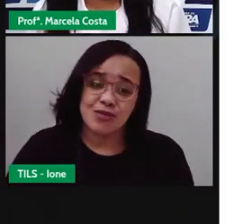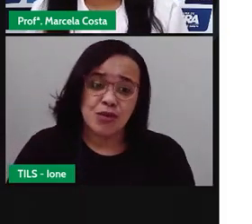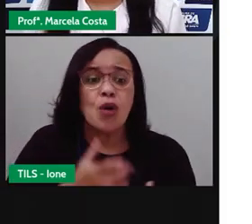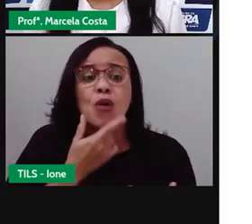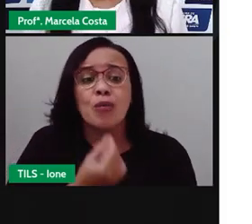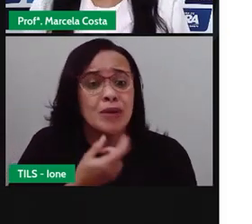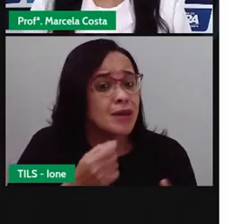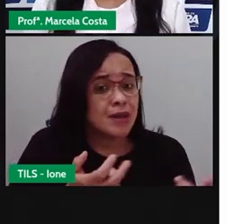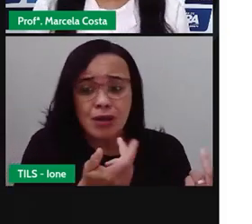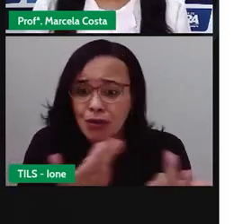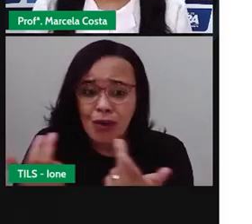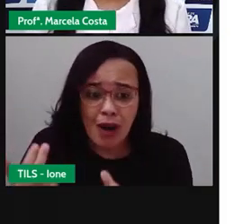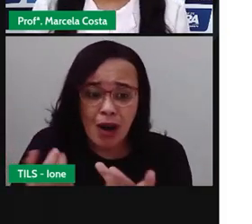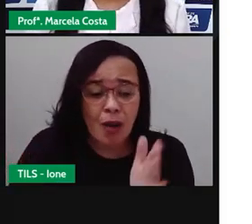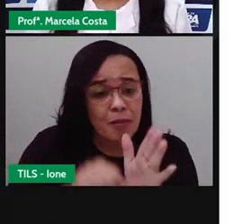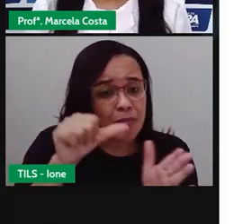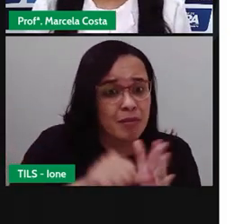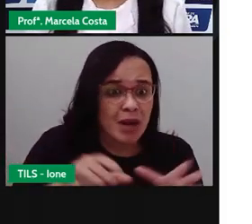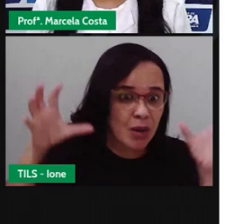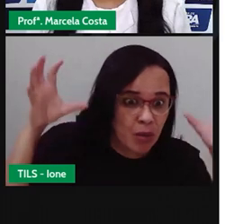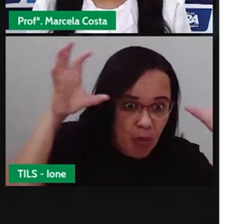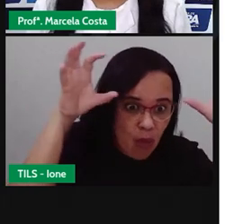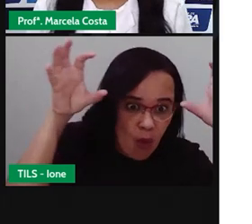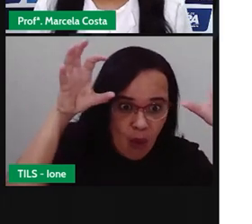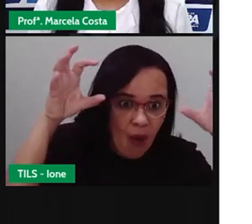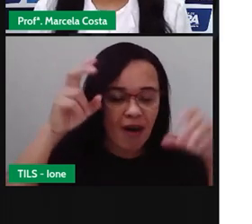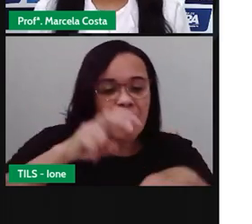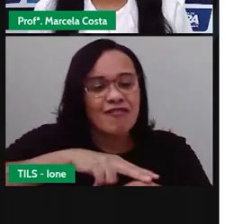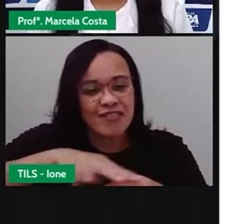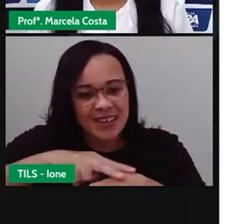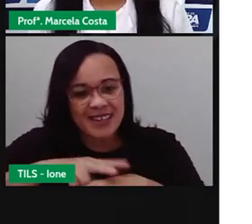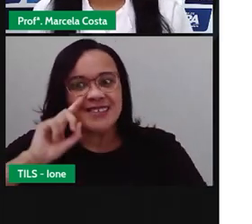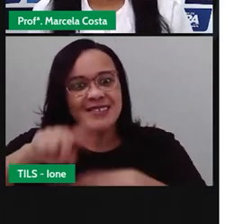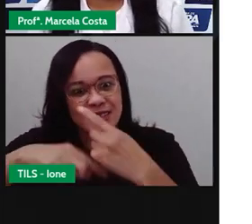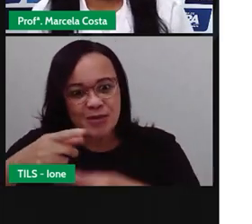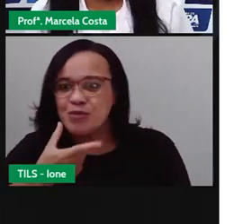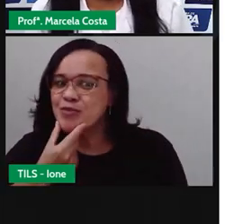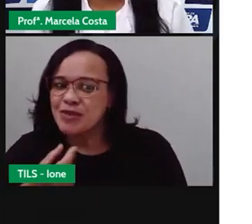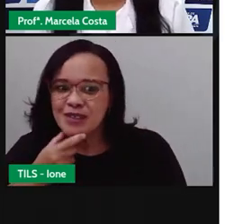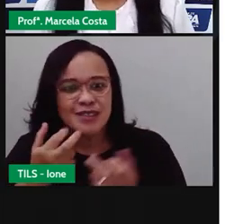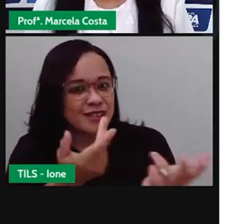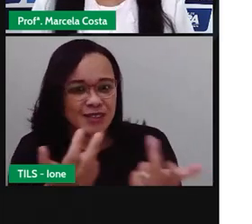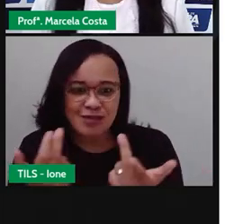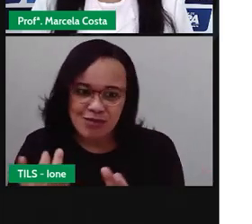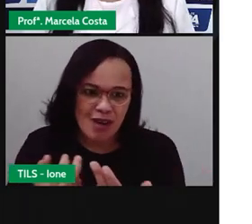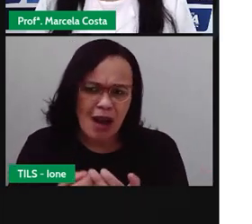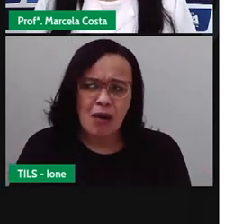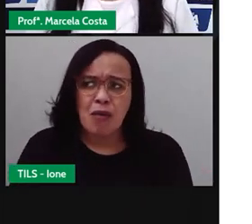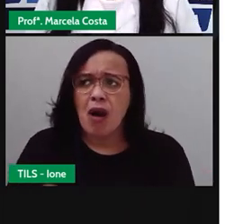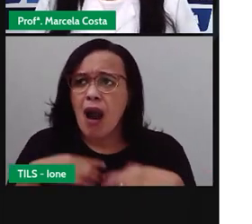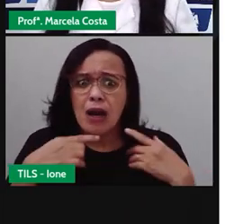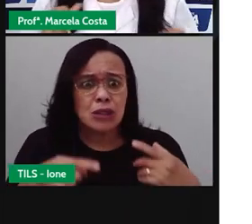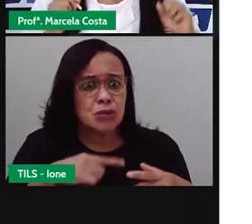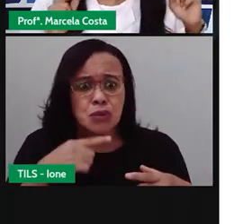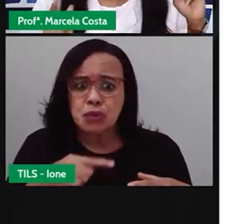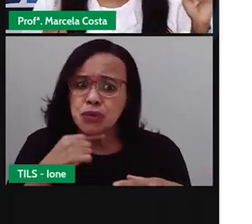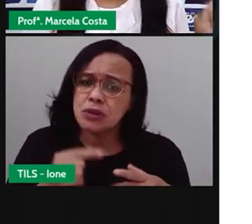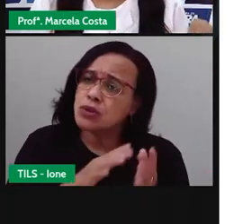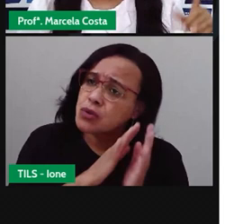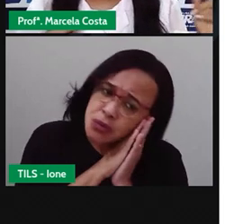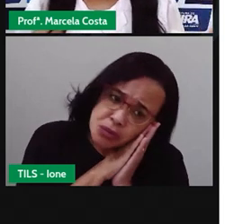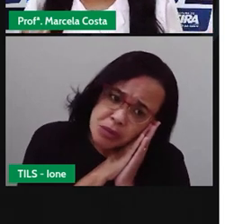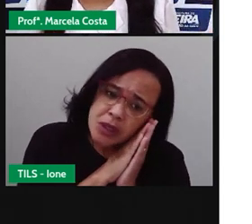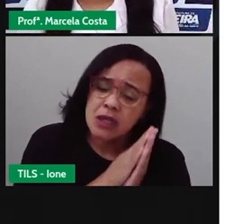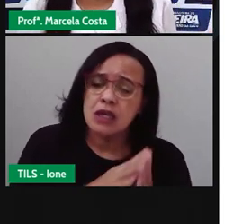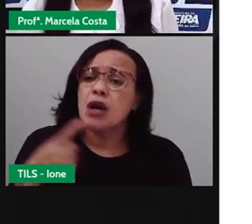coisa. Ele achou que ele tinha um monstro na cama dele. E aí, a mãe vai lá e diz, não, você tem um